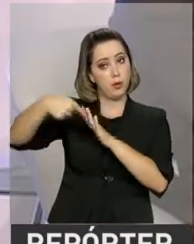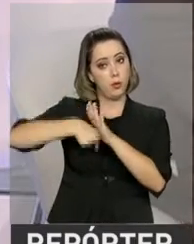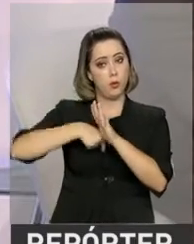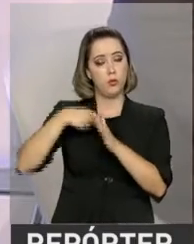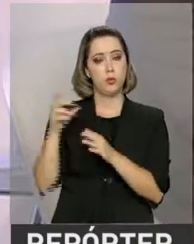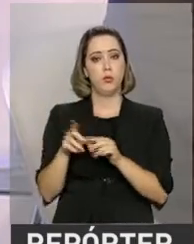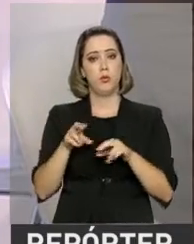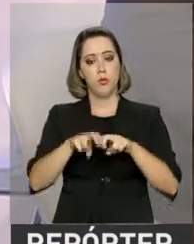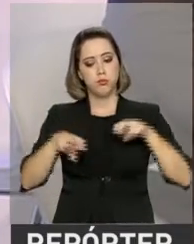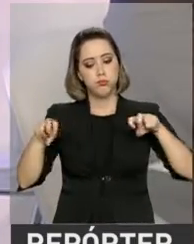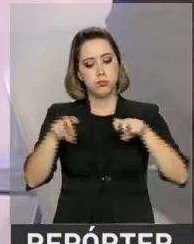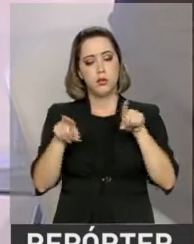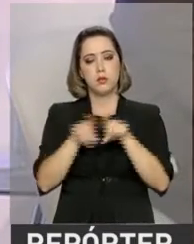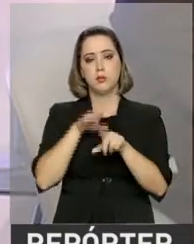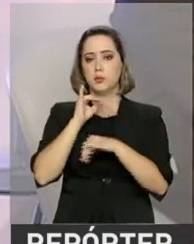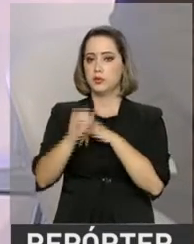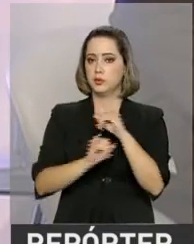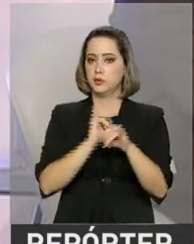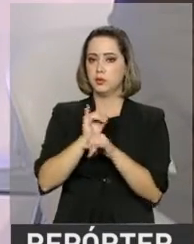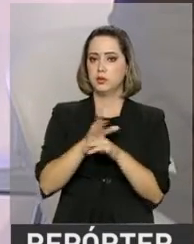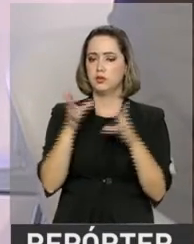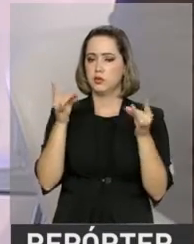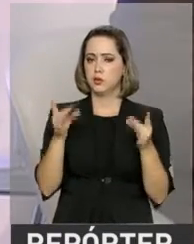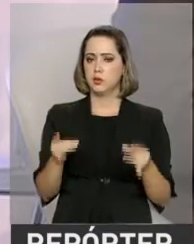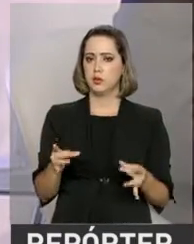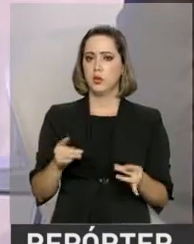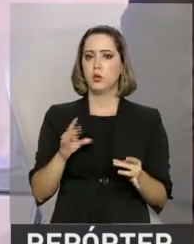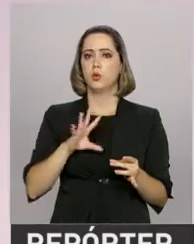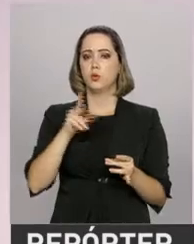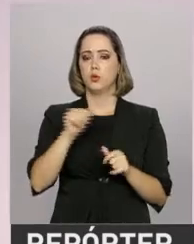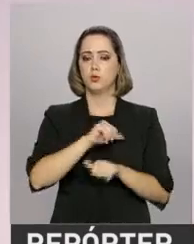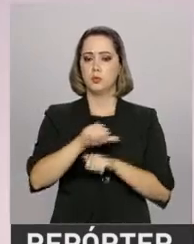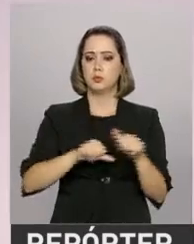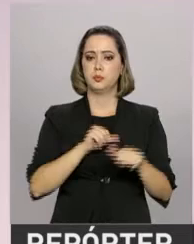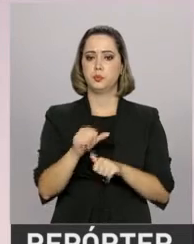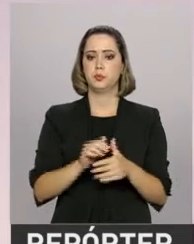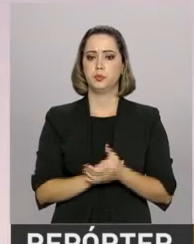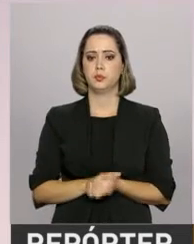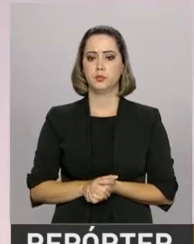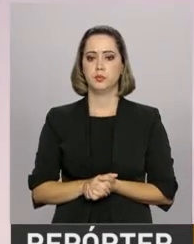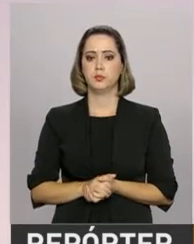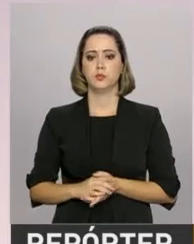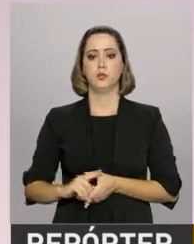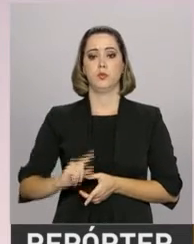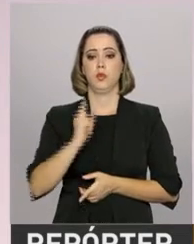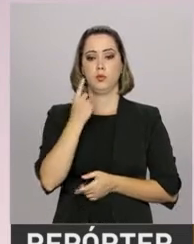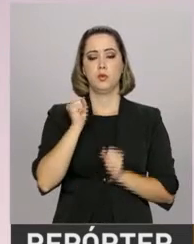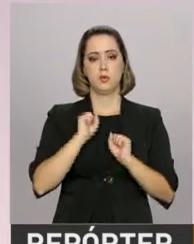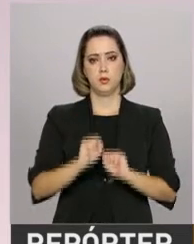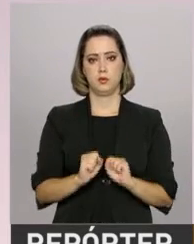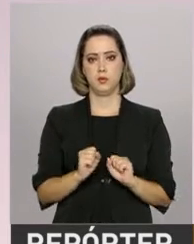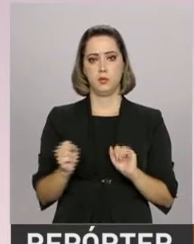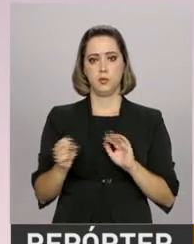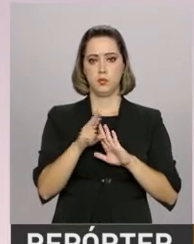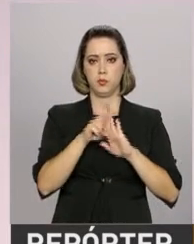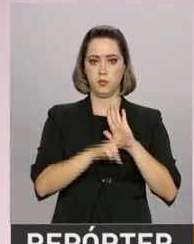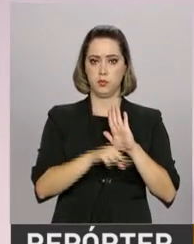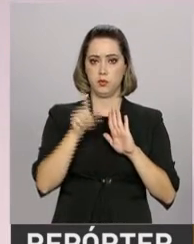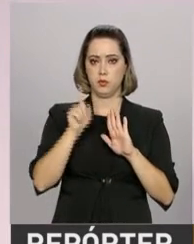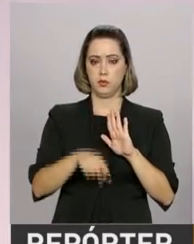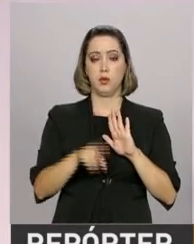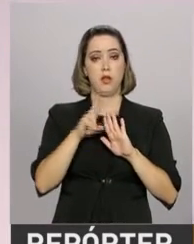plateia. Deu detalhes das mudanças previstas e os efeitos delas. Uma das características dessa reforma é que, como uma regra